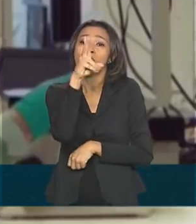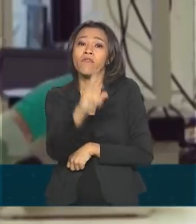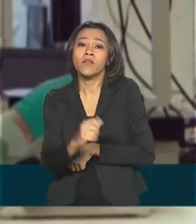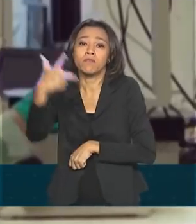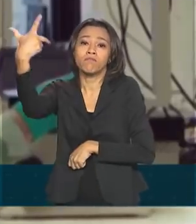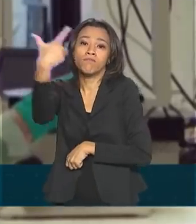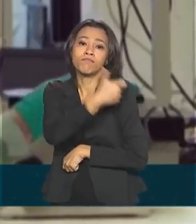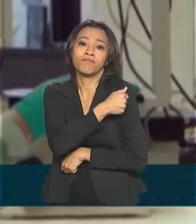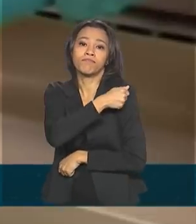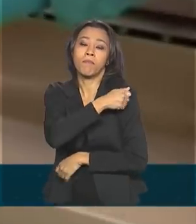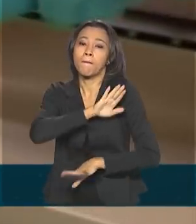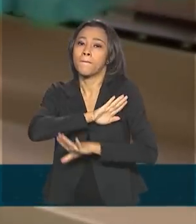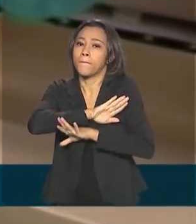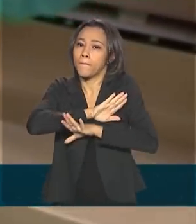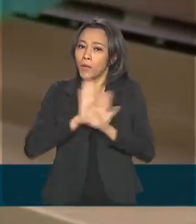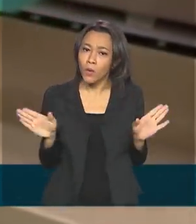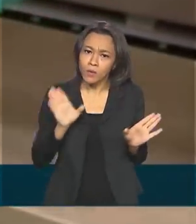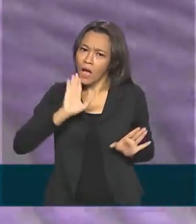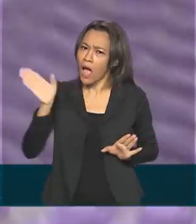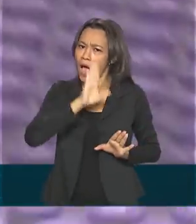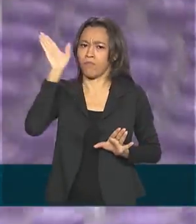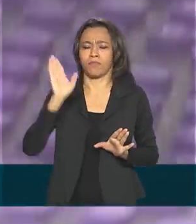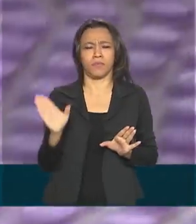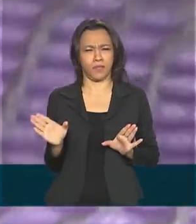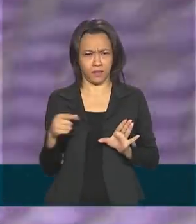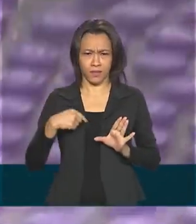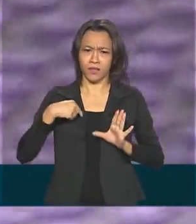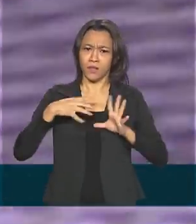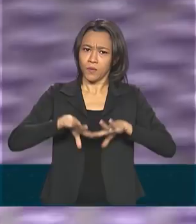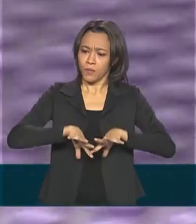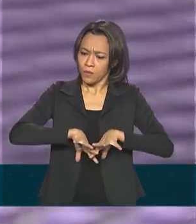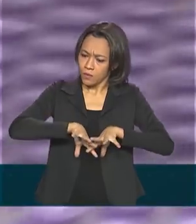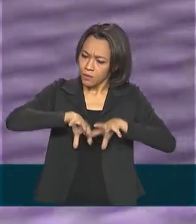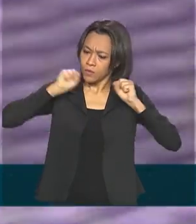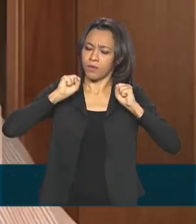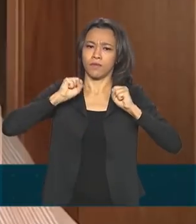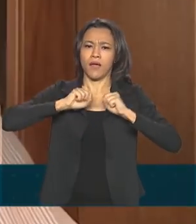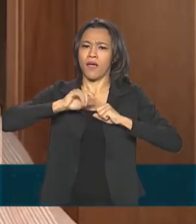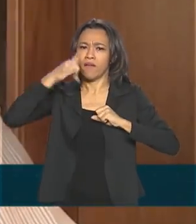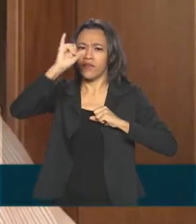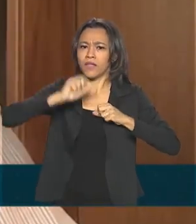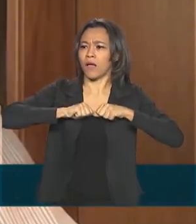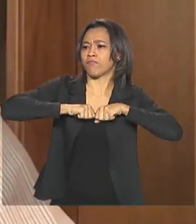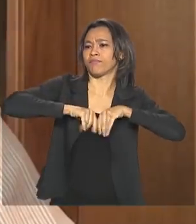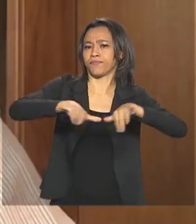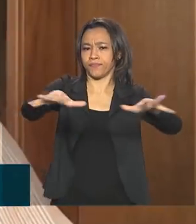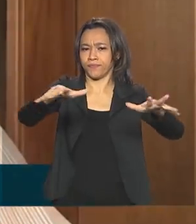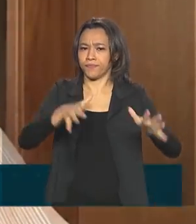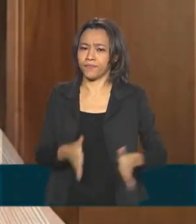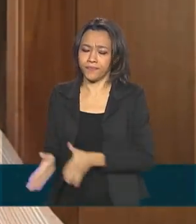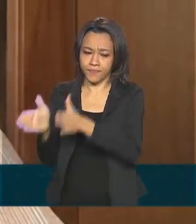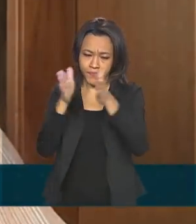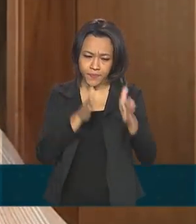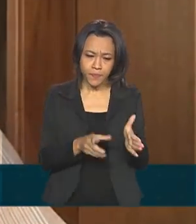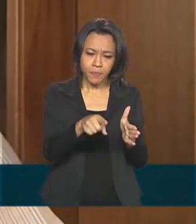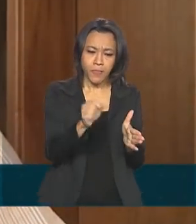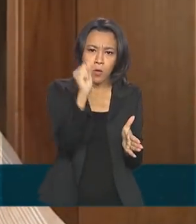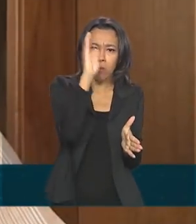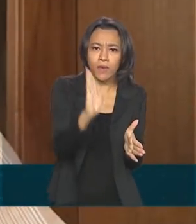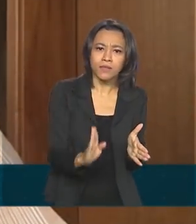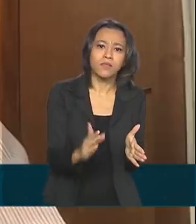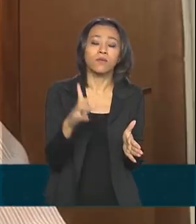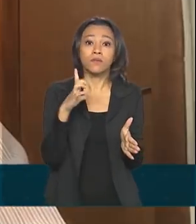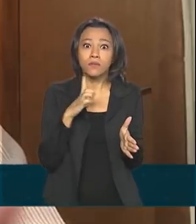para quebrar de forma rápida a cadeia de transmissão do vírus. O Brasil tem uma expertise enorme de